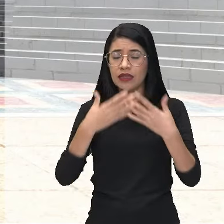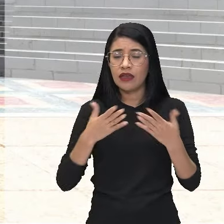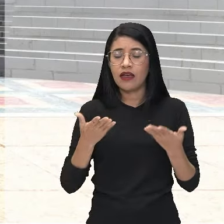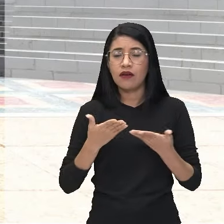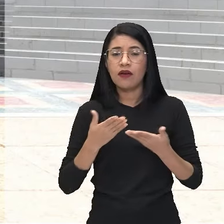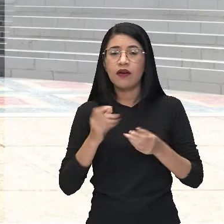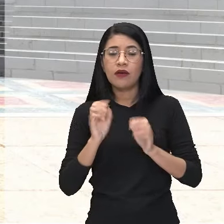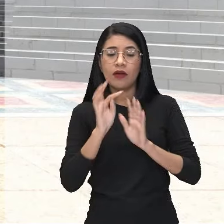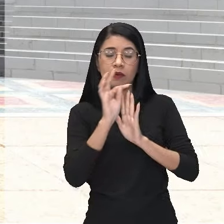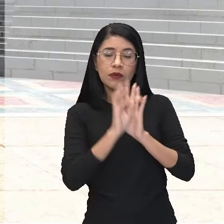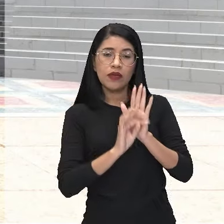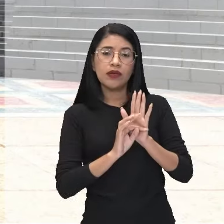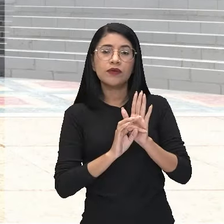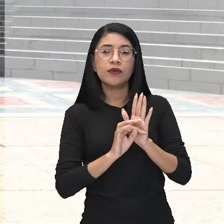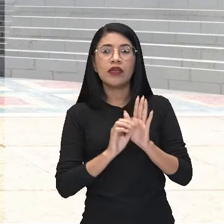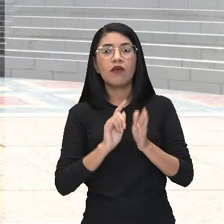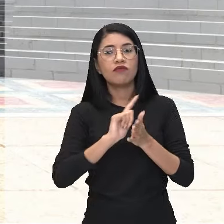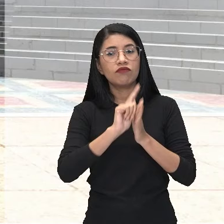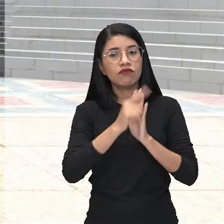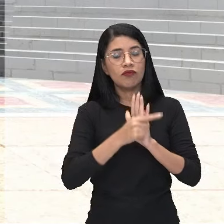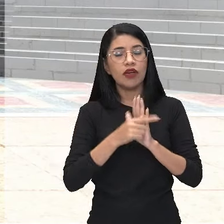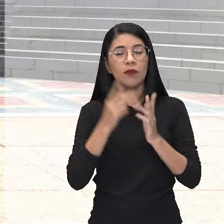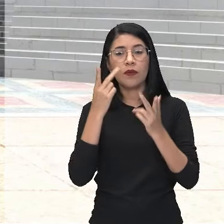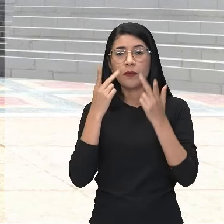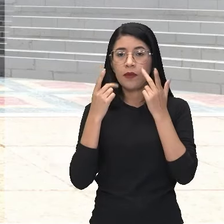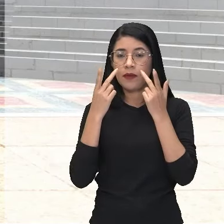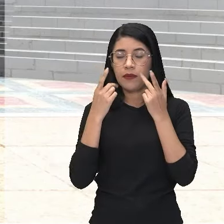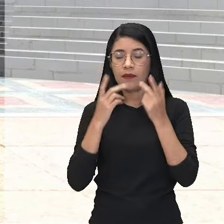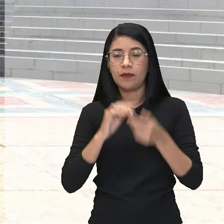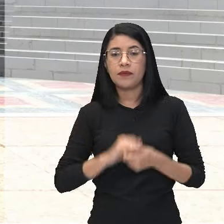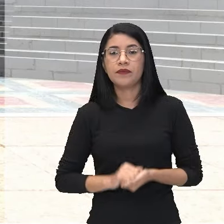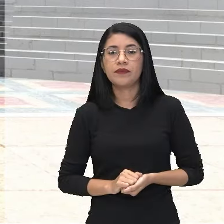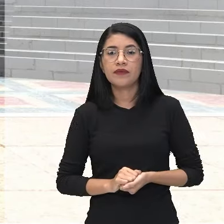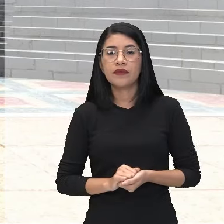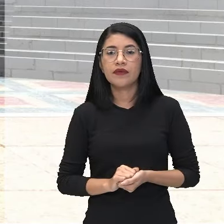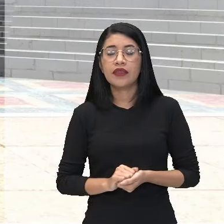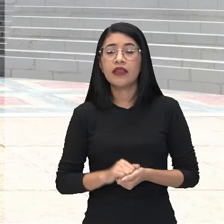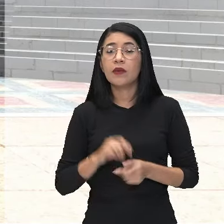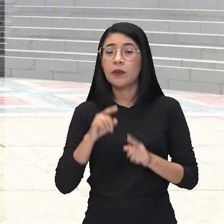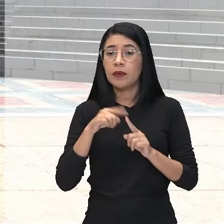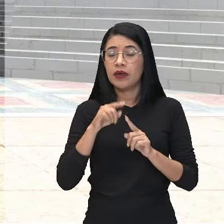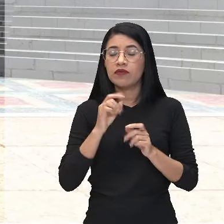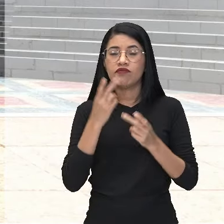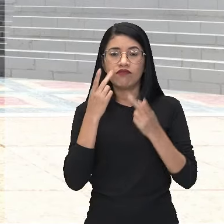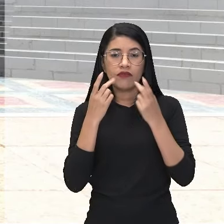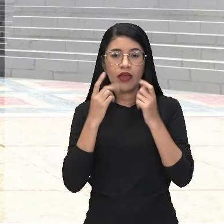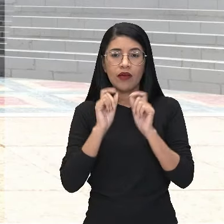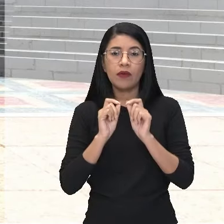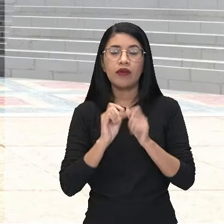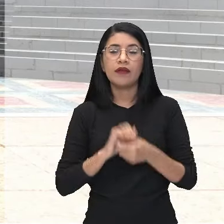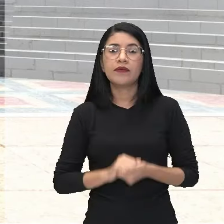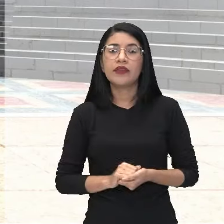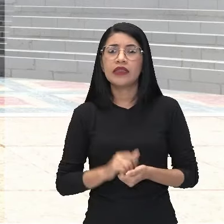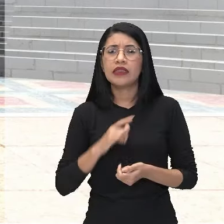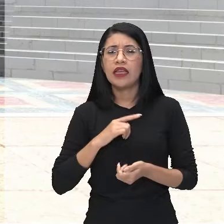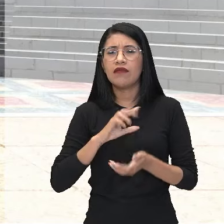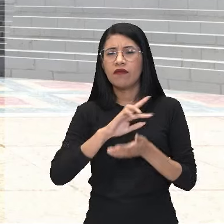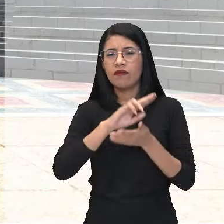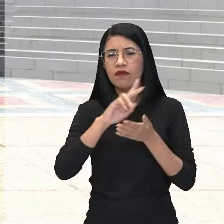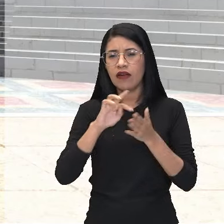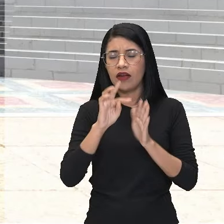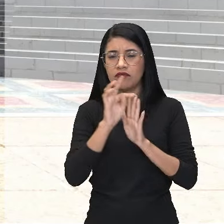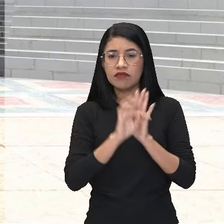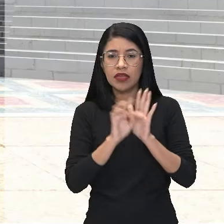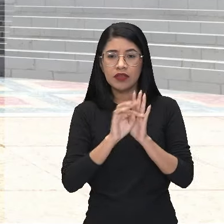de texto, que é um gênero literário dramático, tá? O gênero dramático, ele vai designar aí os textos literários